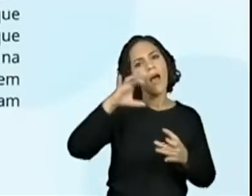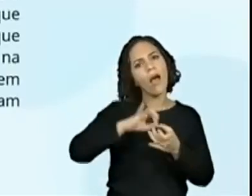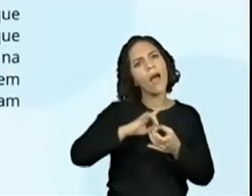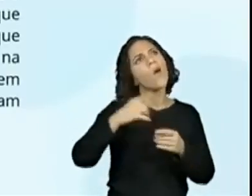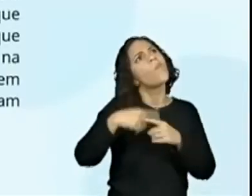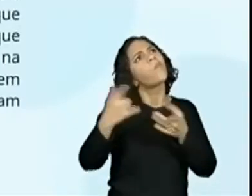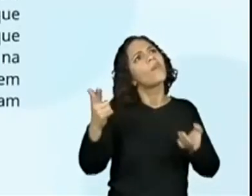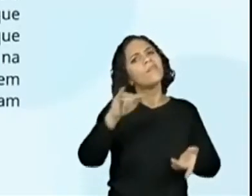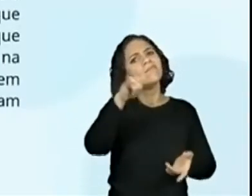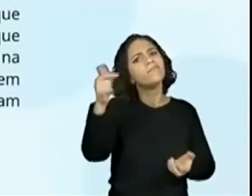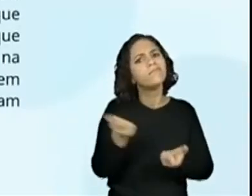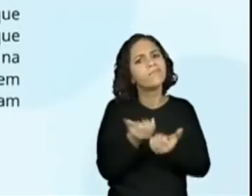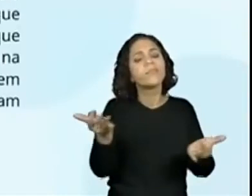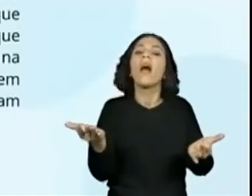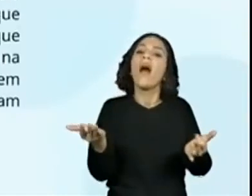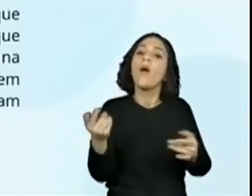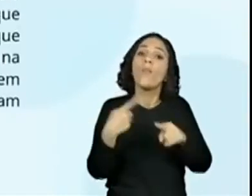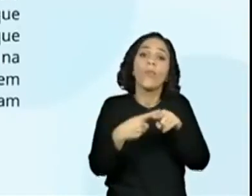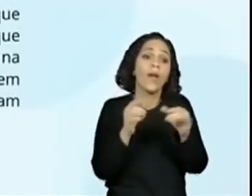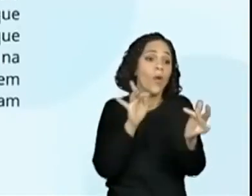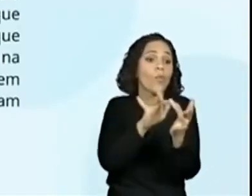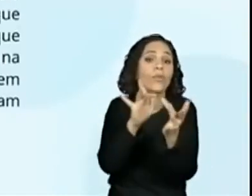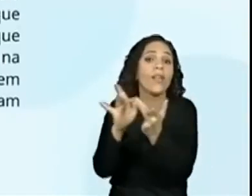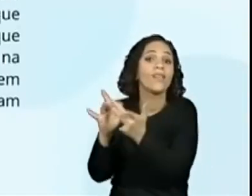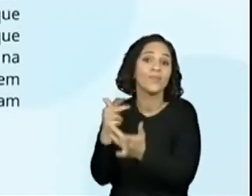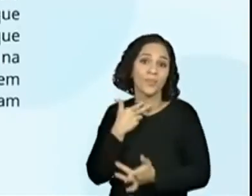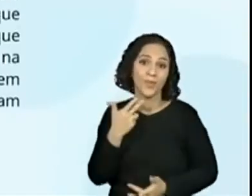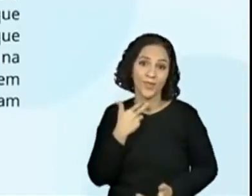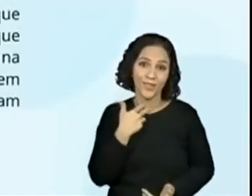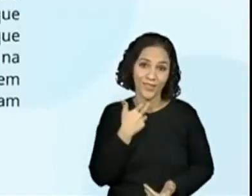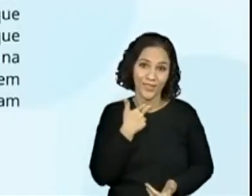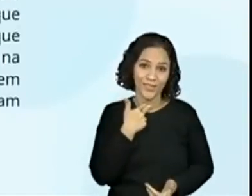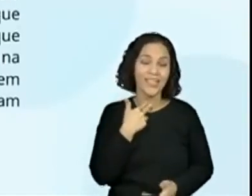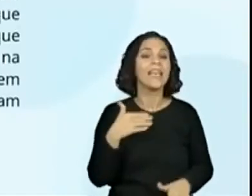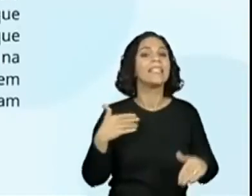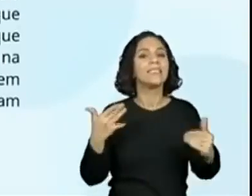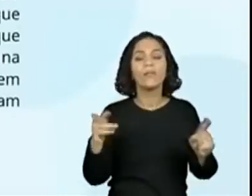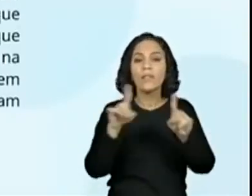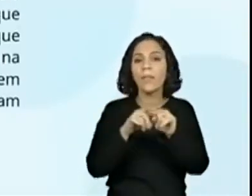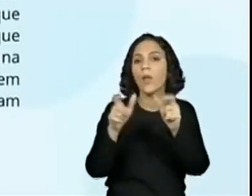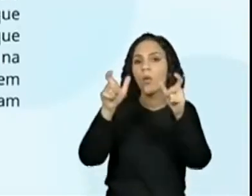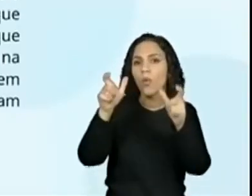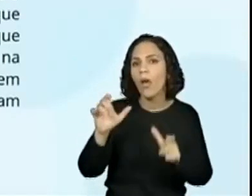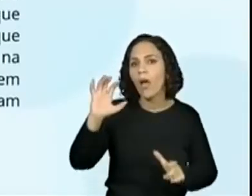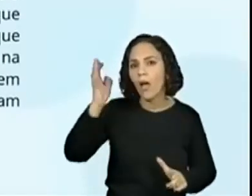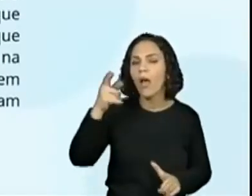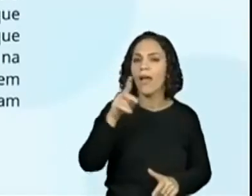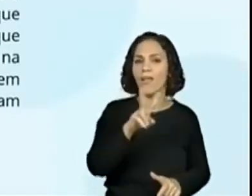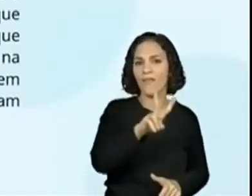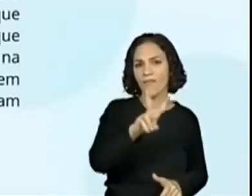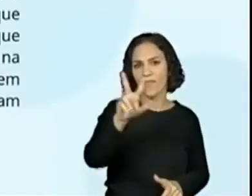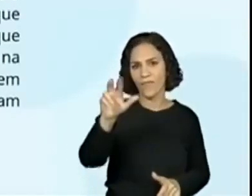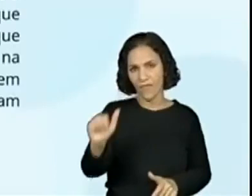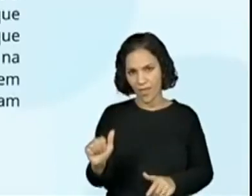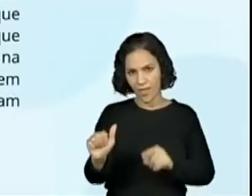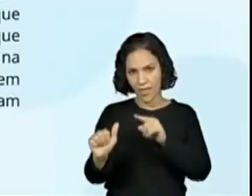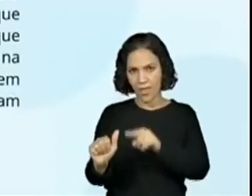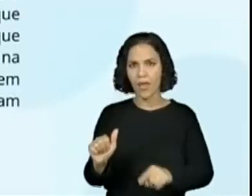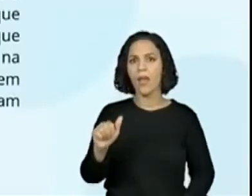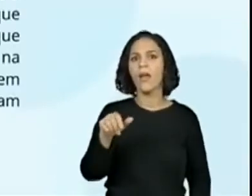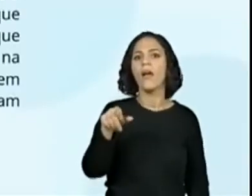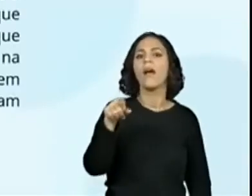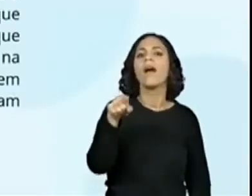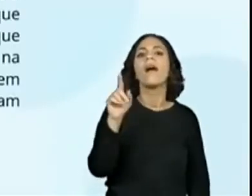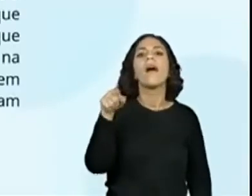distribuídos dessa forma, né? E aí já vai falando também onde aconteceu na Virgínia e foi essa